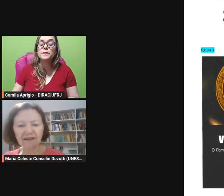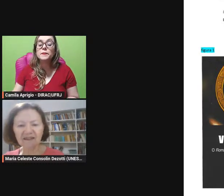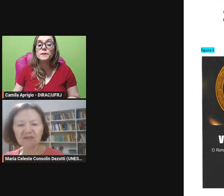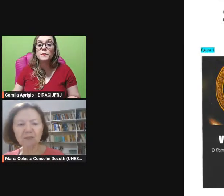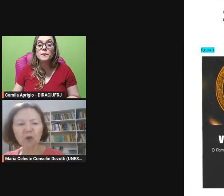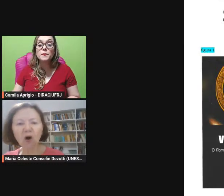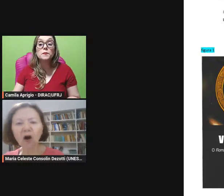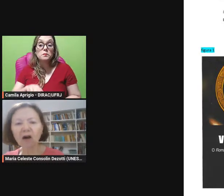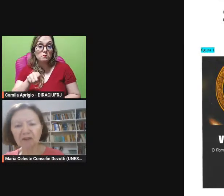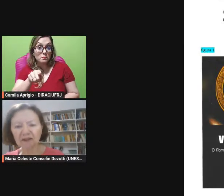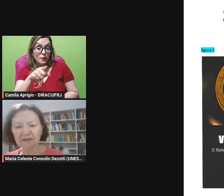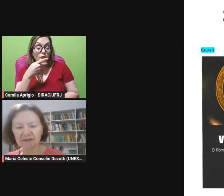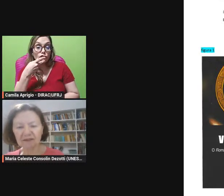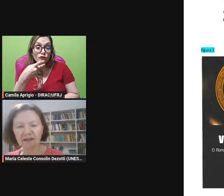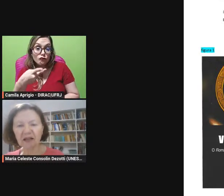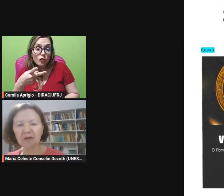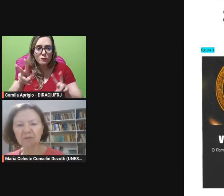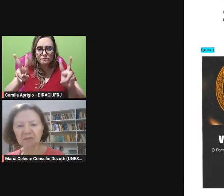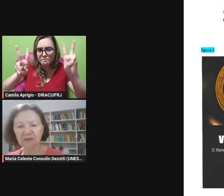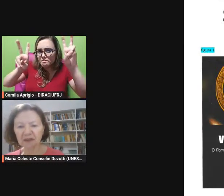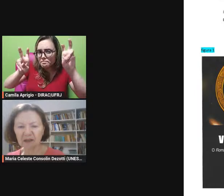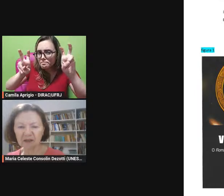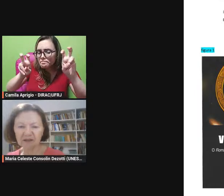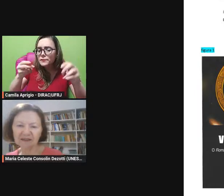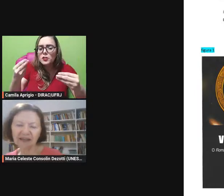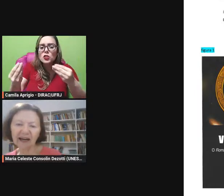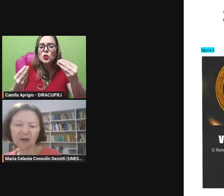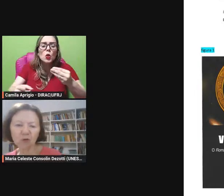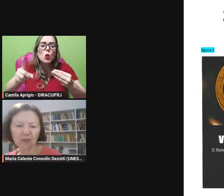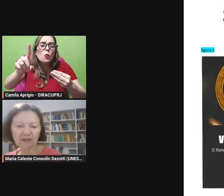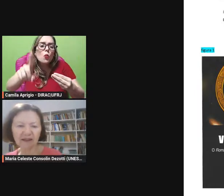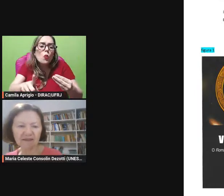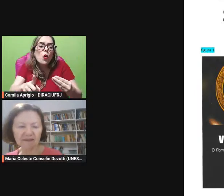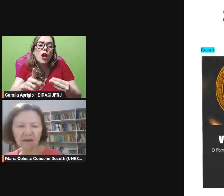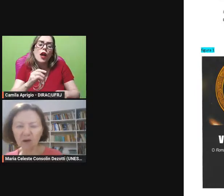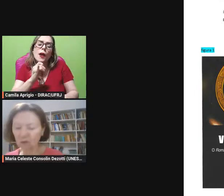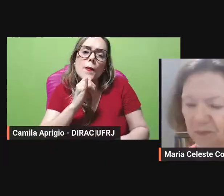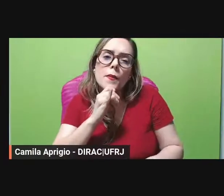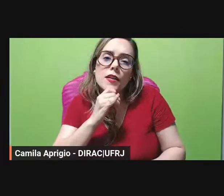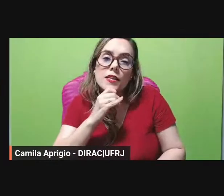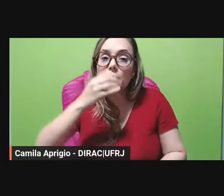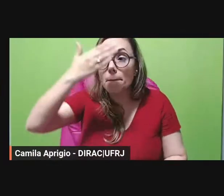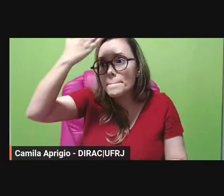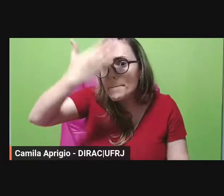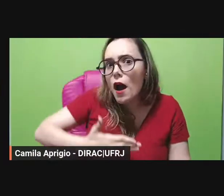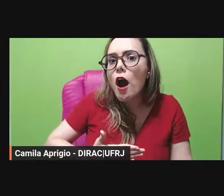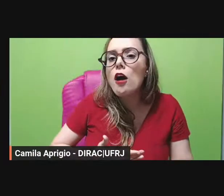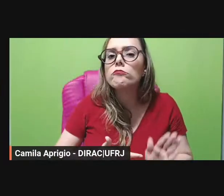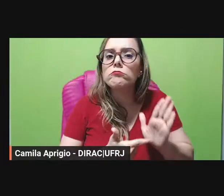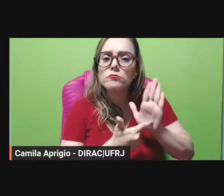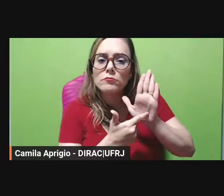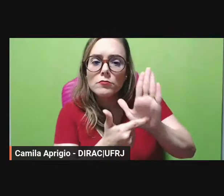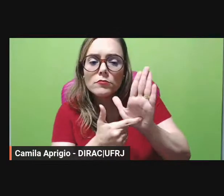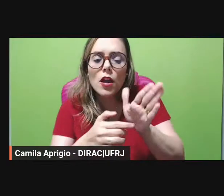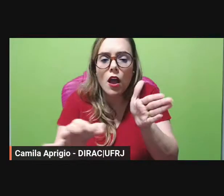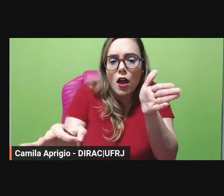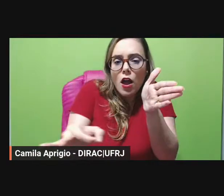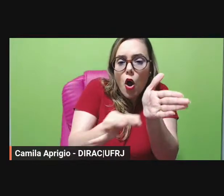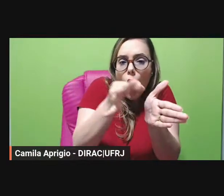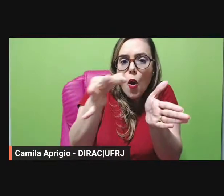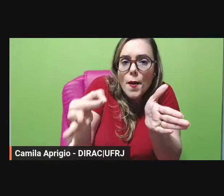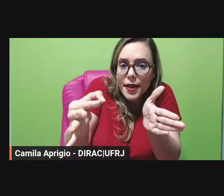trata das provas da argumentação ele fala das provas